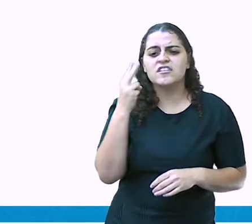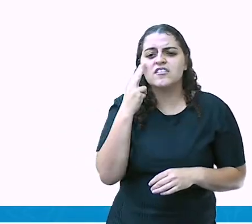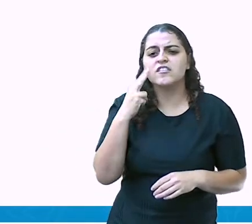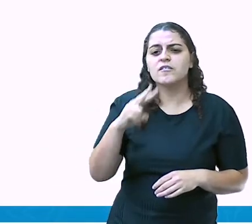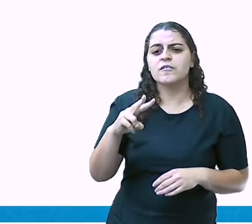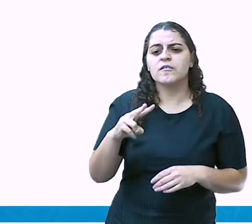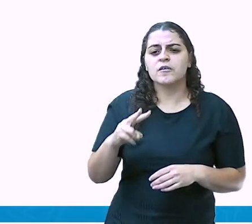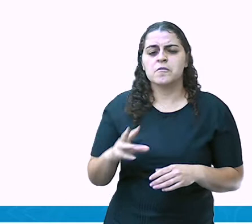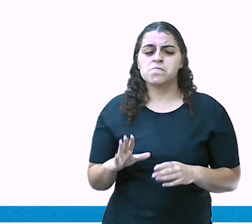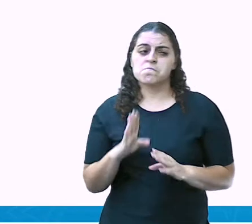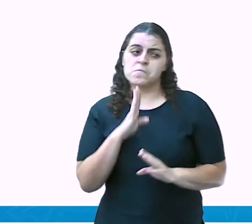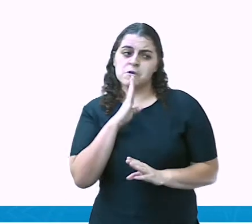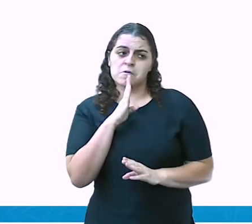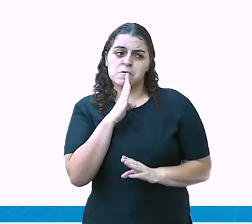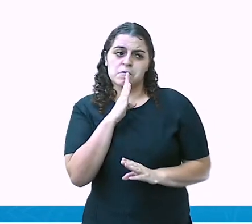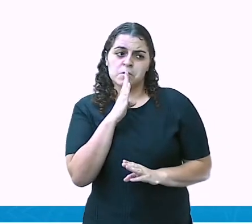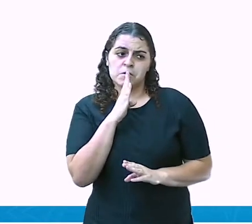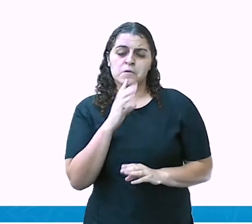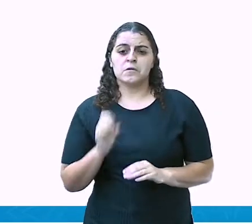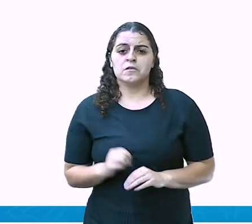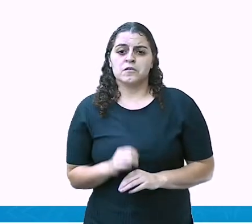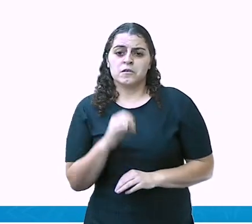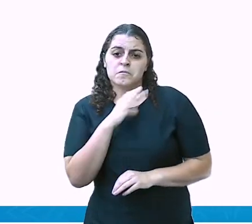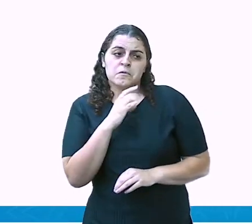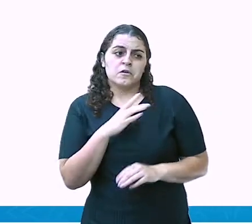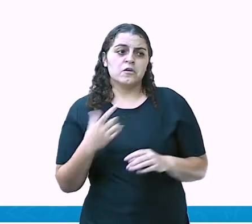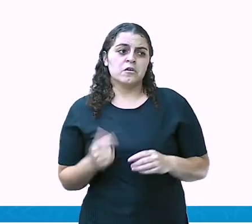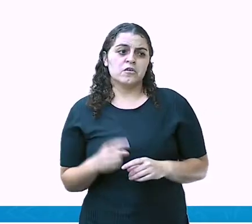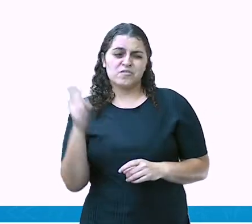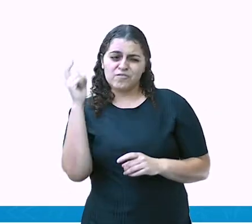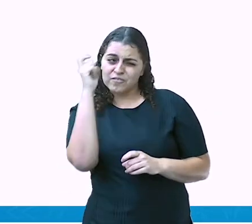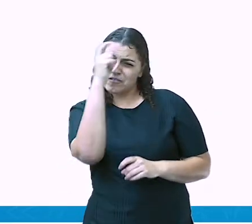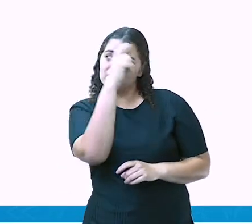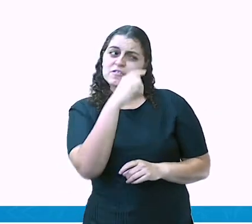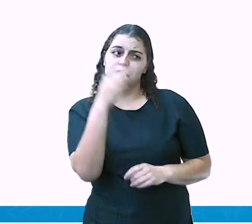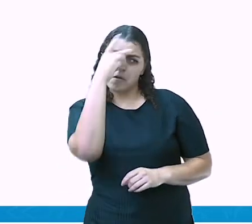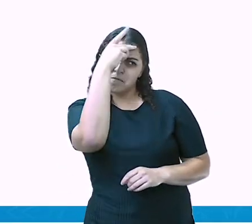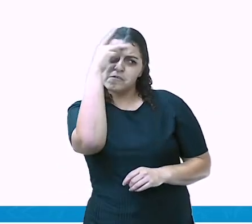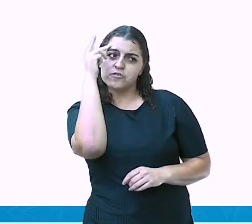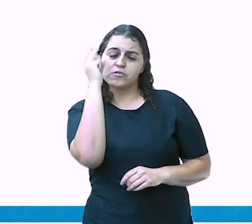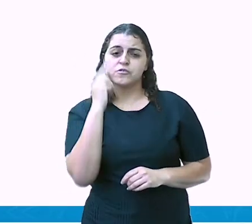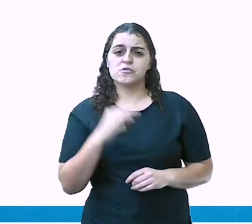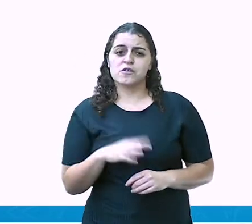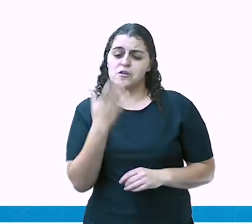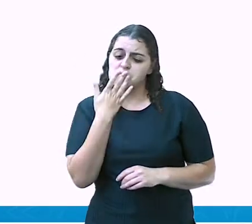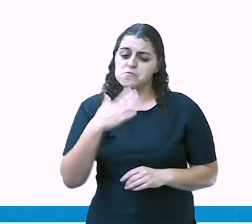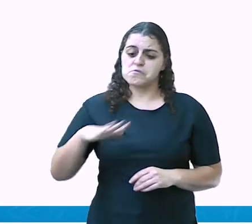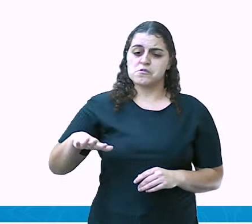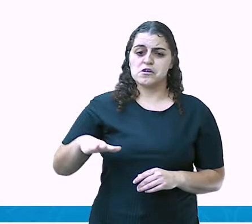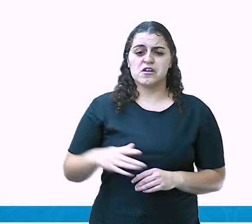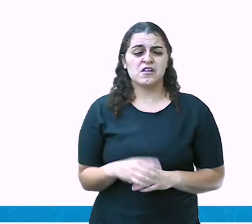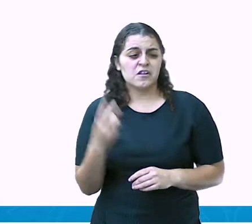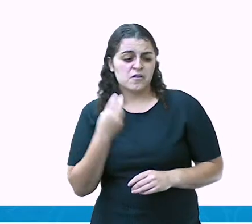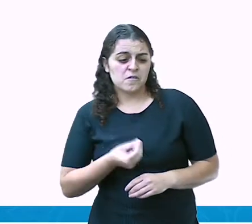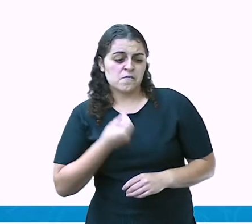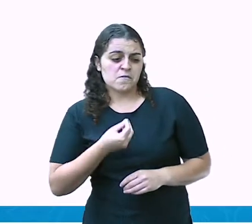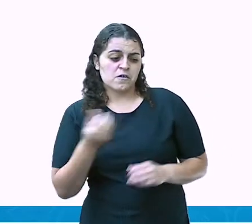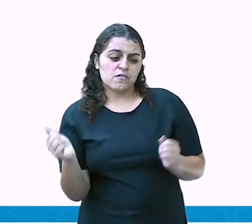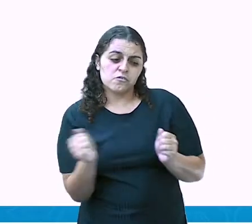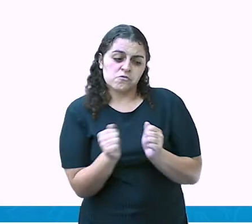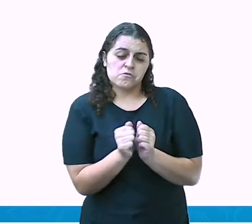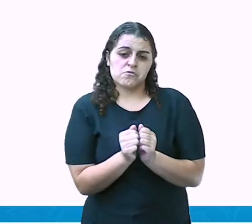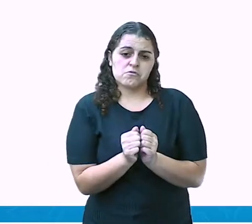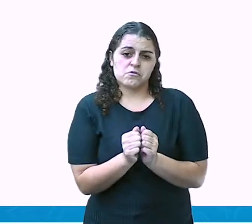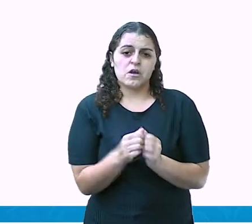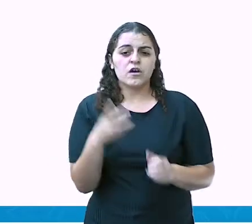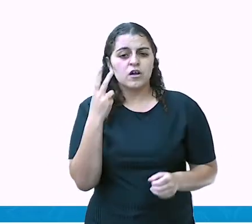vê paralisada diante da situação de ter que falar com uma pessoa estranha. Uma pessoa que não convive com ela todos os dias. Não